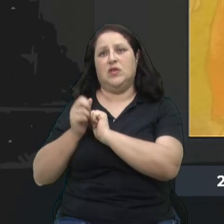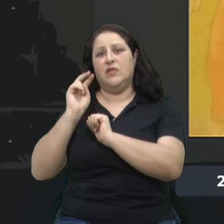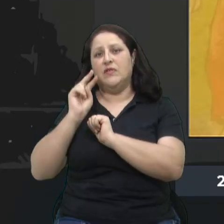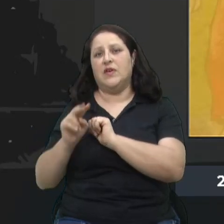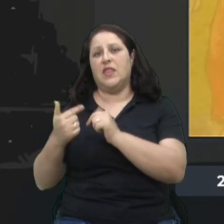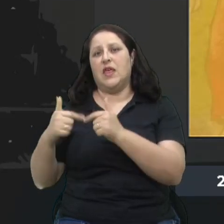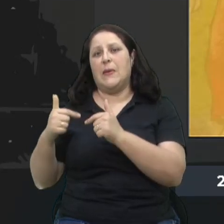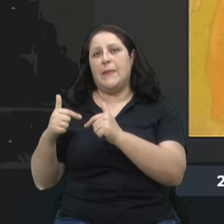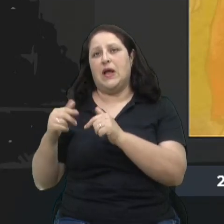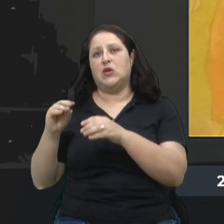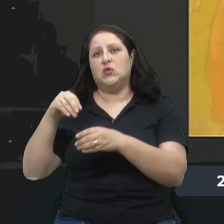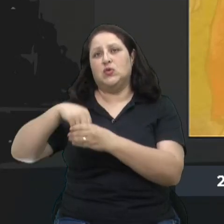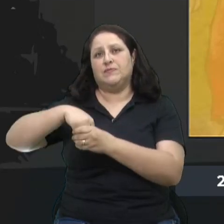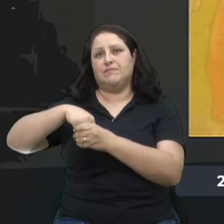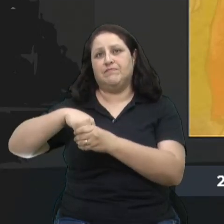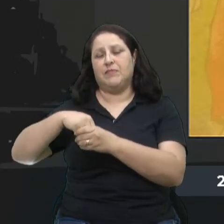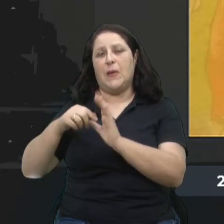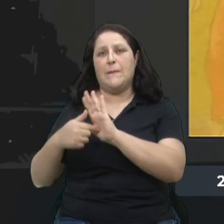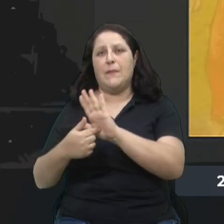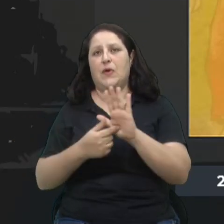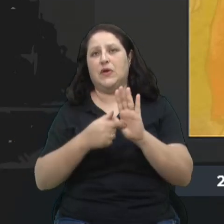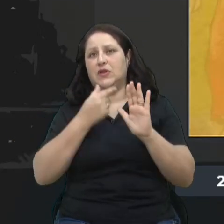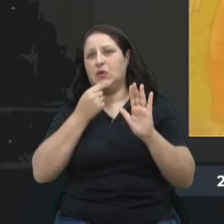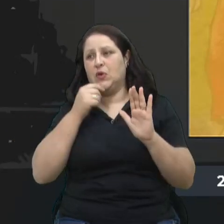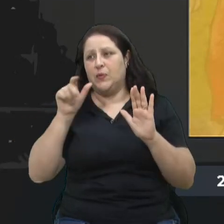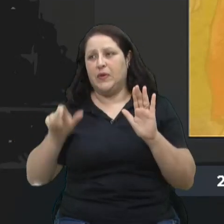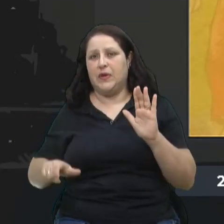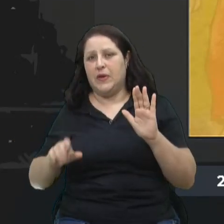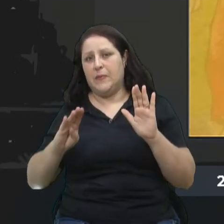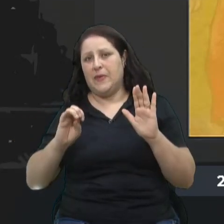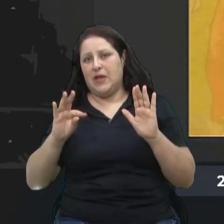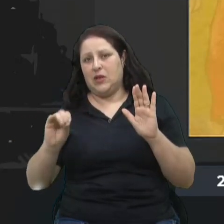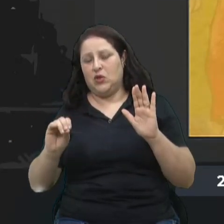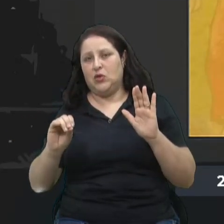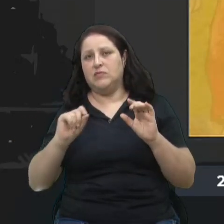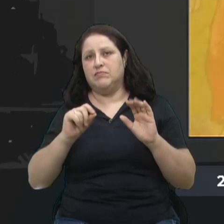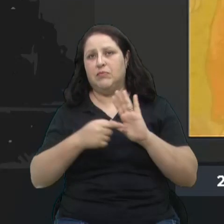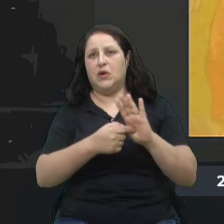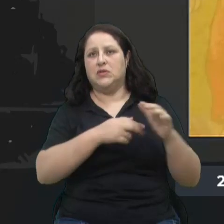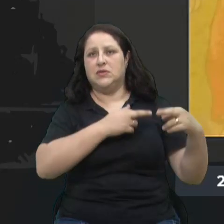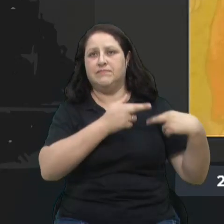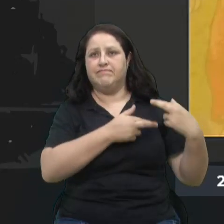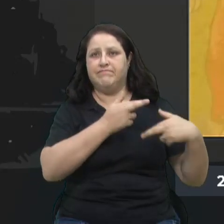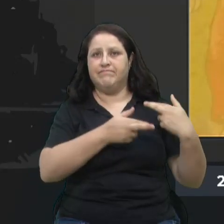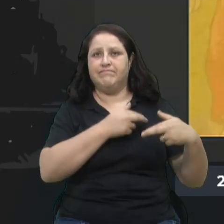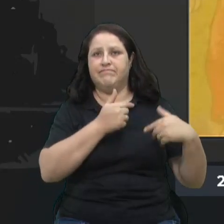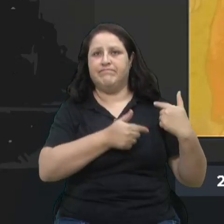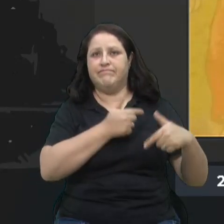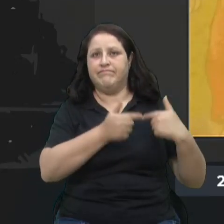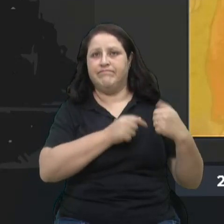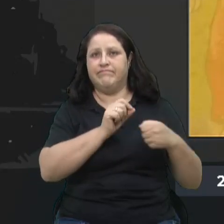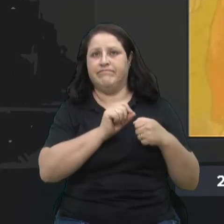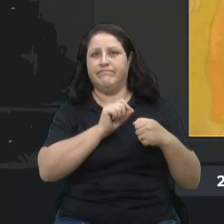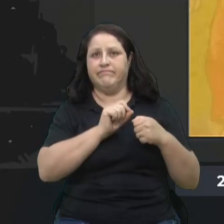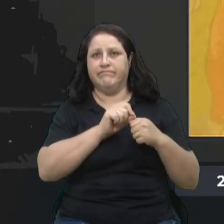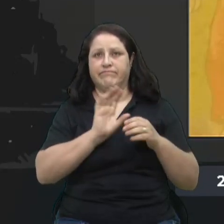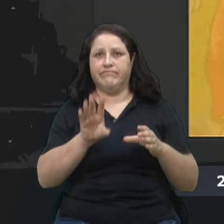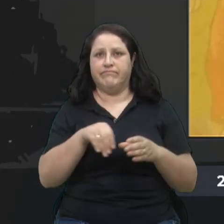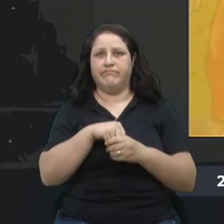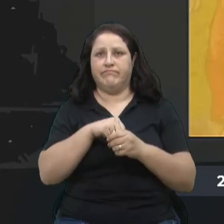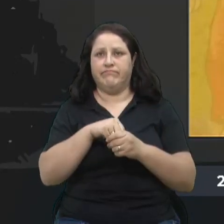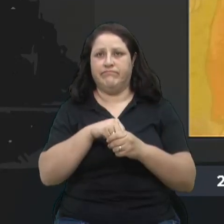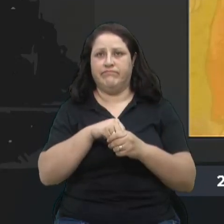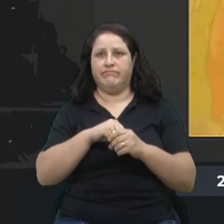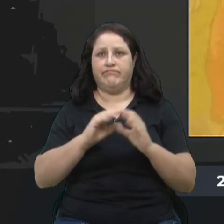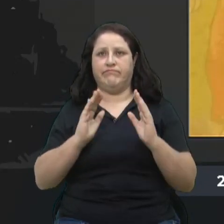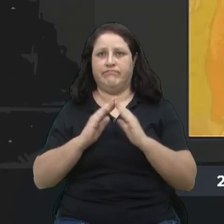apresentar para o Beto a reforma que vem sendo feita, o trabalho que é desenvolvido dentro do Lar